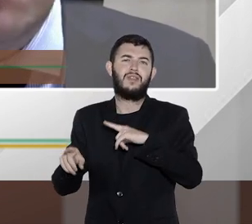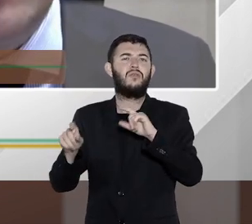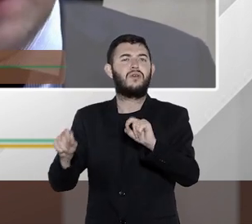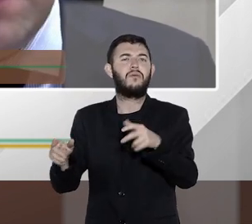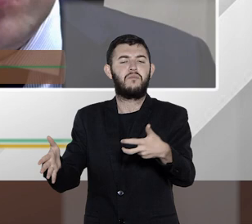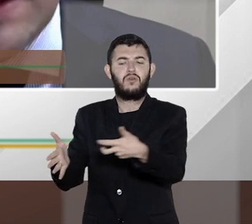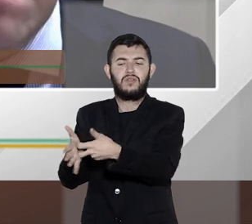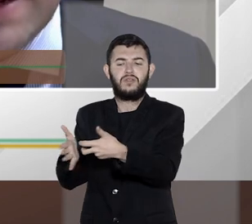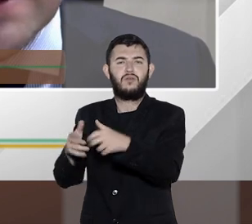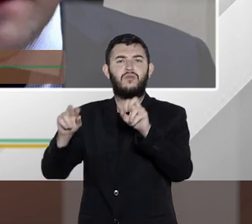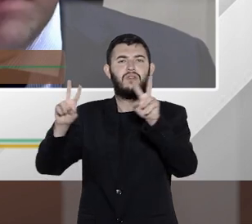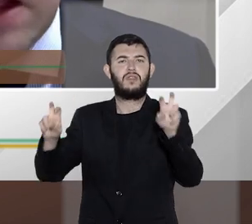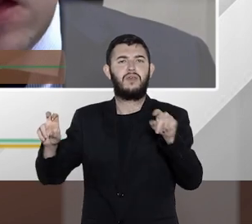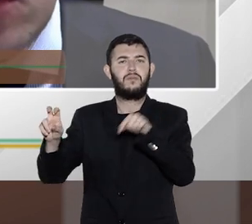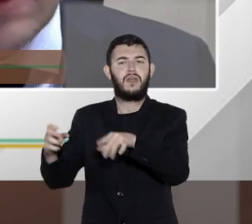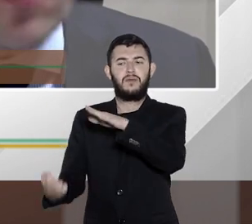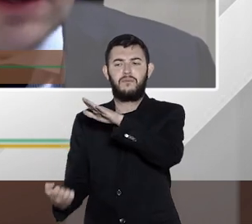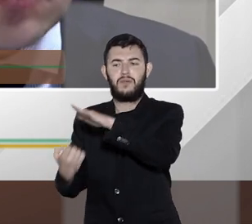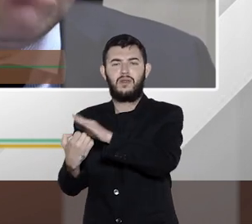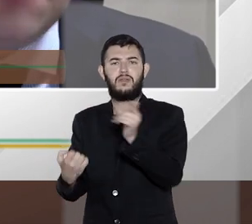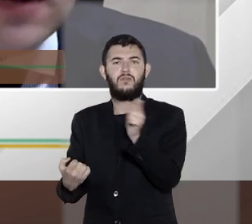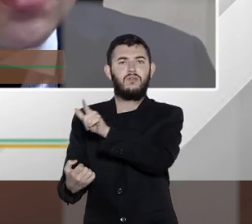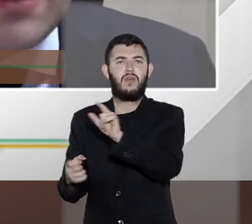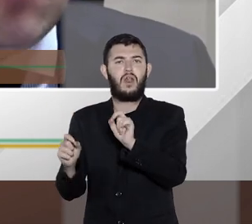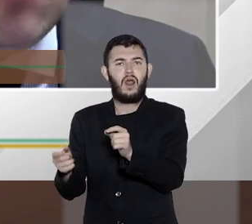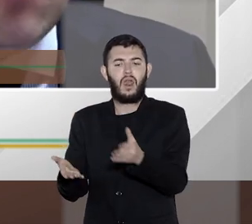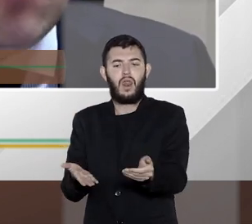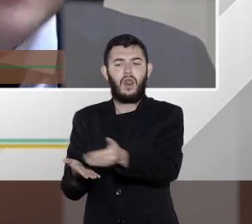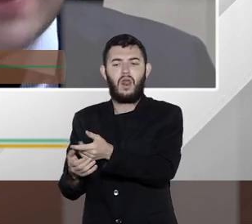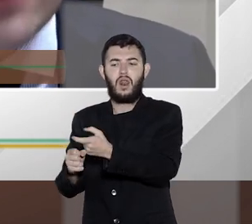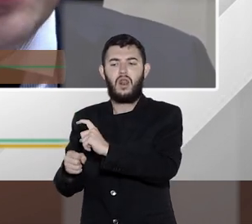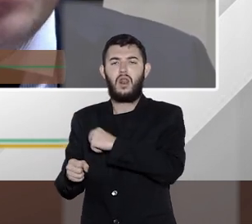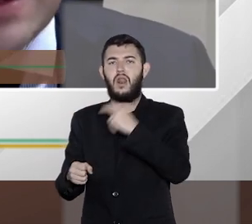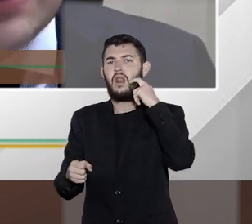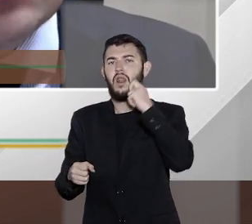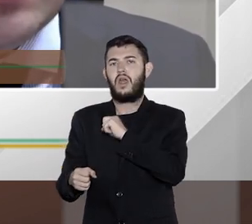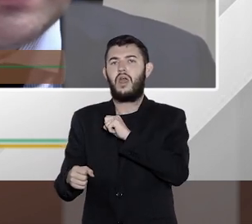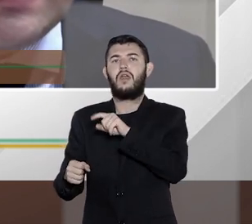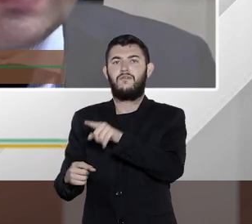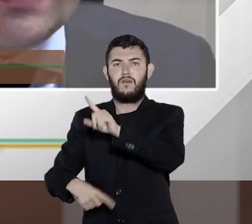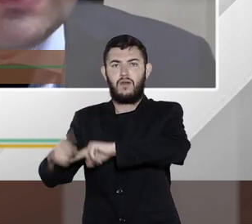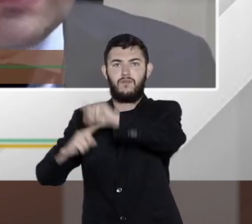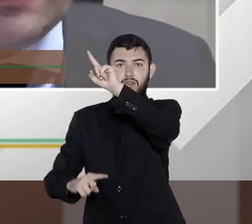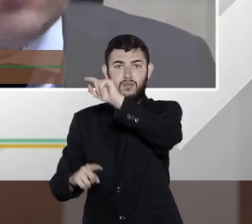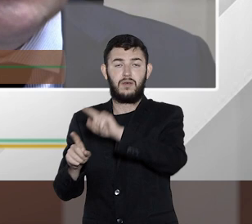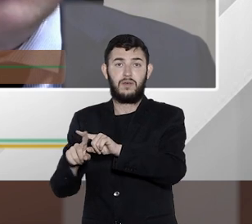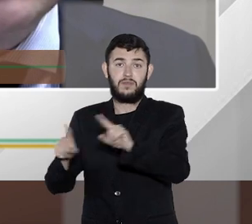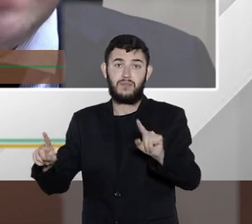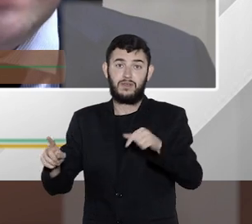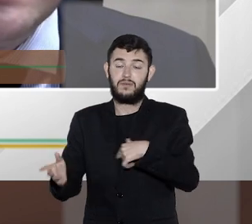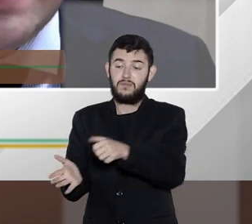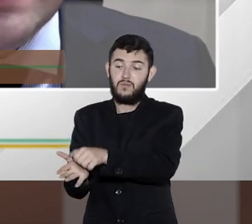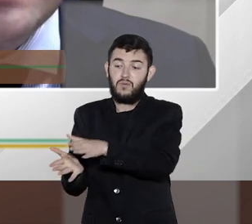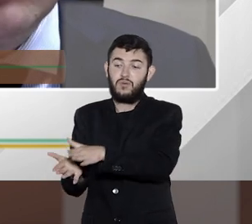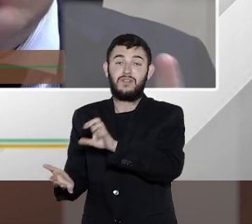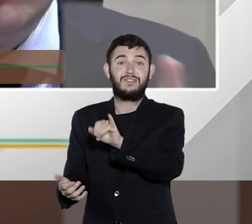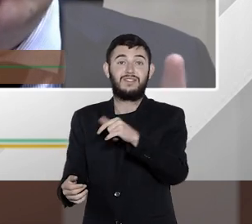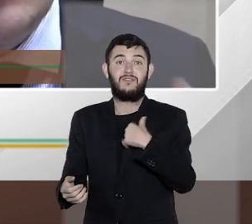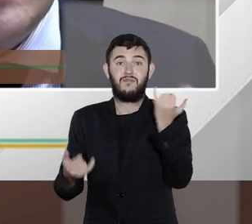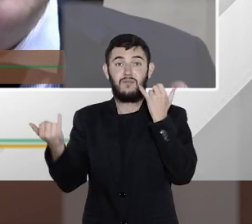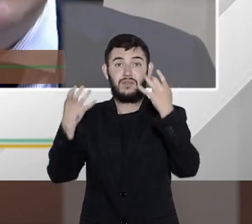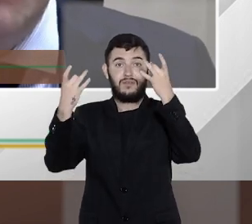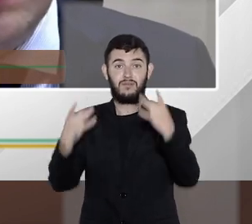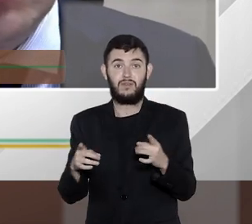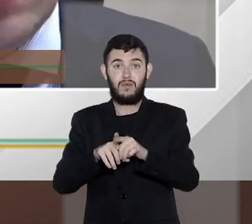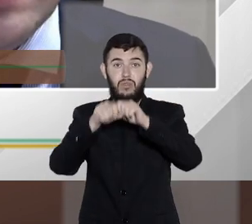punição sobre o faturamento da empresa, o que eu acho impraticável contra o Estado. Só que daí nós temos que analisar que não